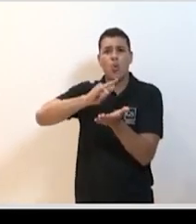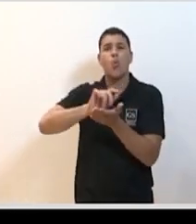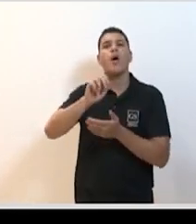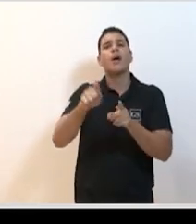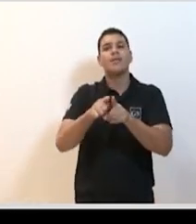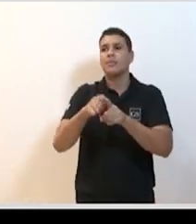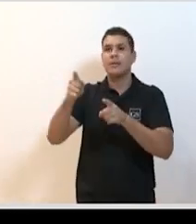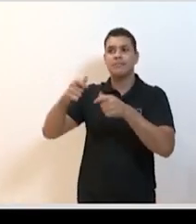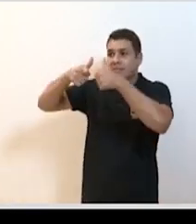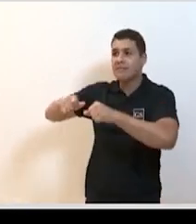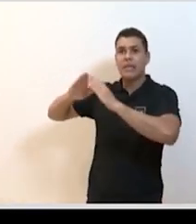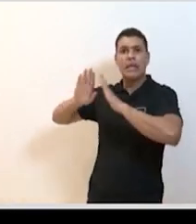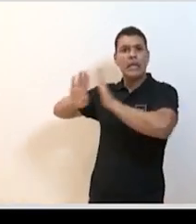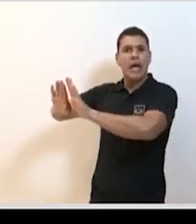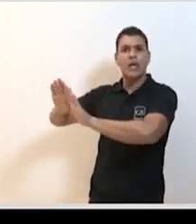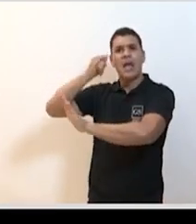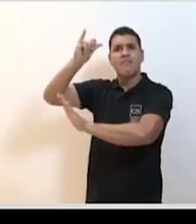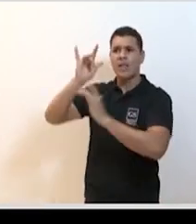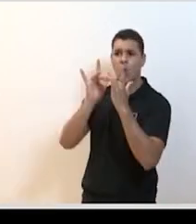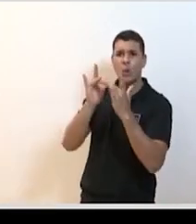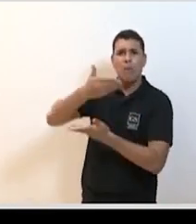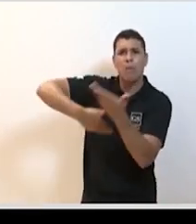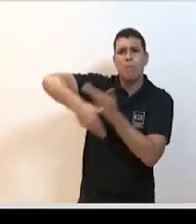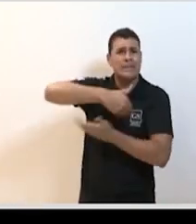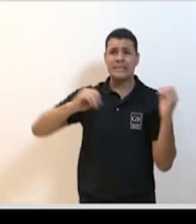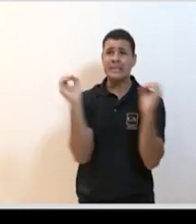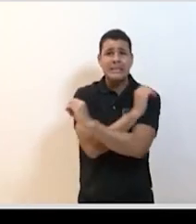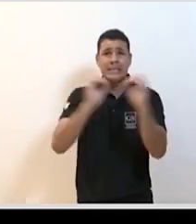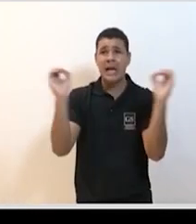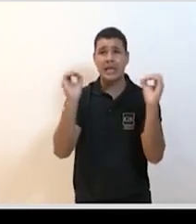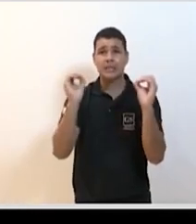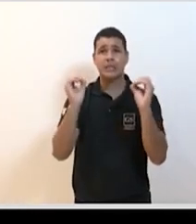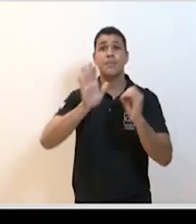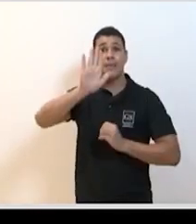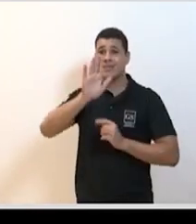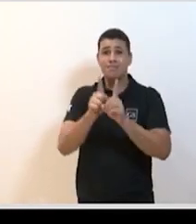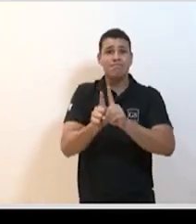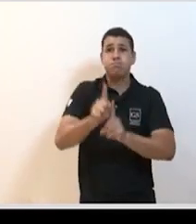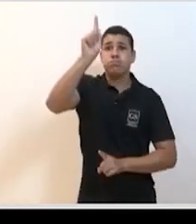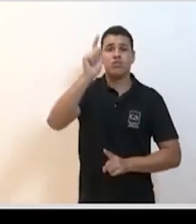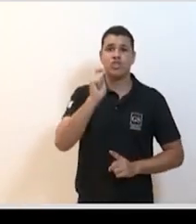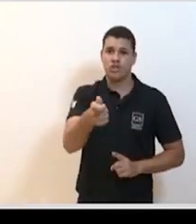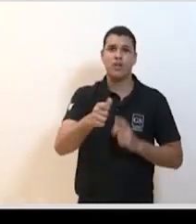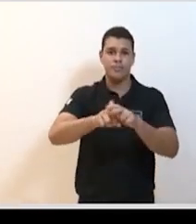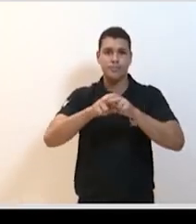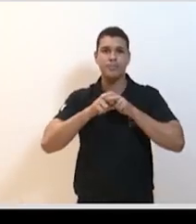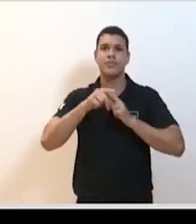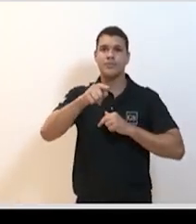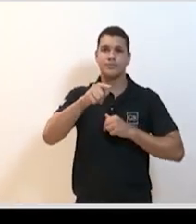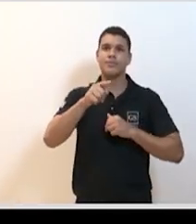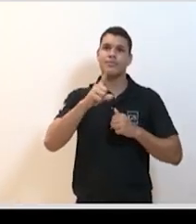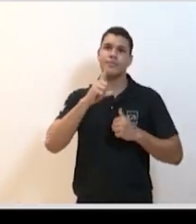barreira, o nível de infecção já está muito mais alto do que aquilo que é reconhecido. E é óbvio que isso ainda vai ter impacto para um tema.